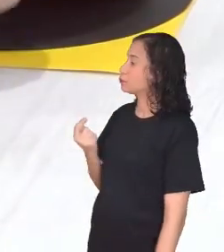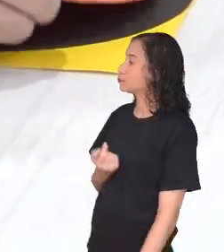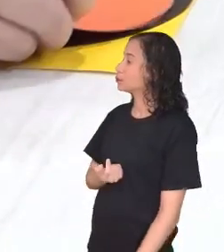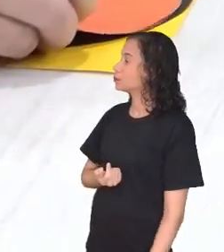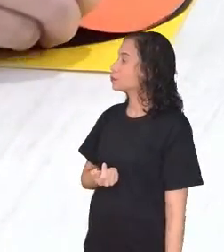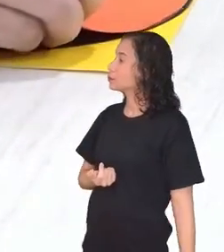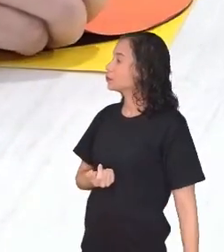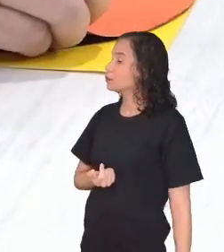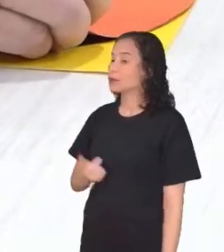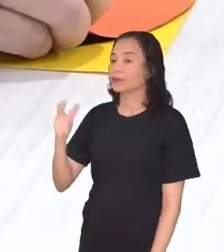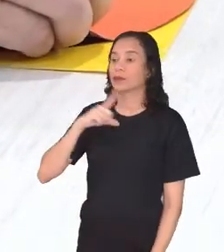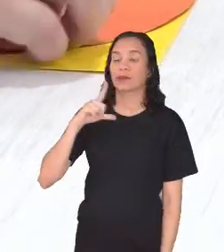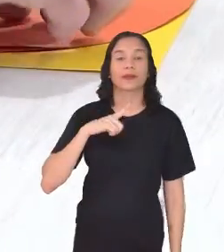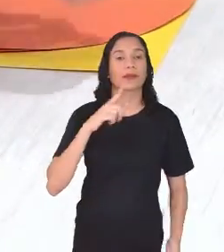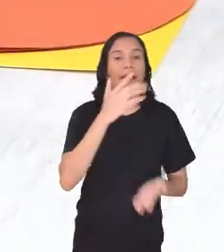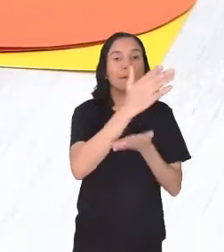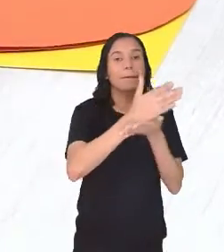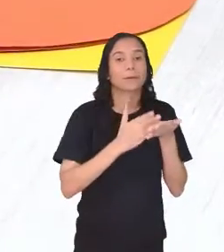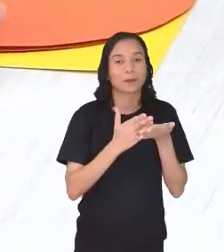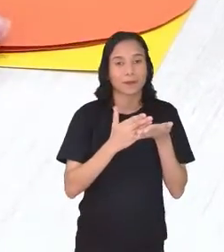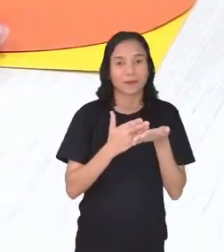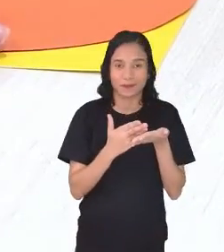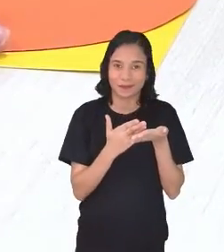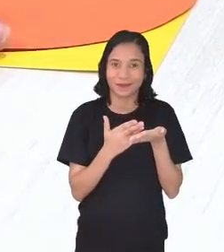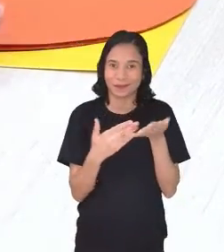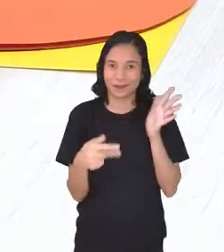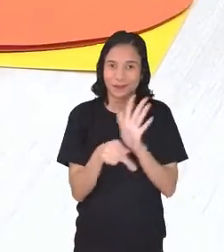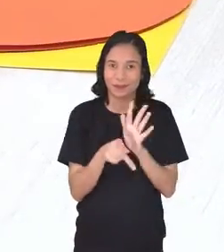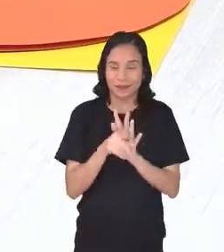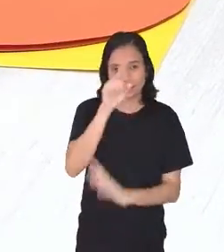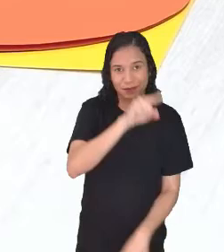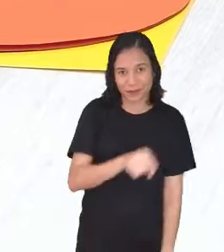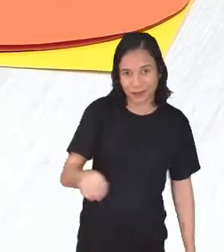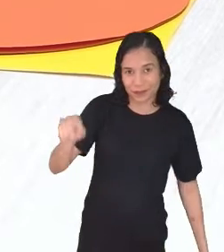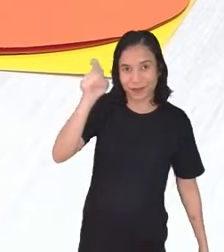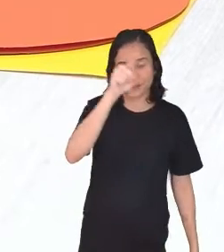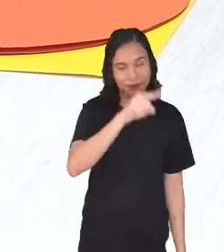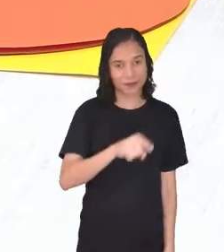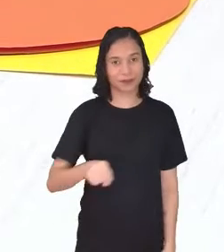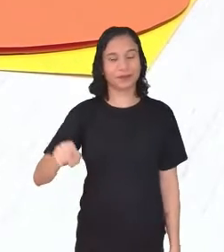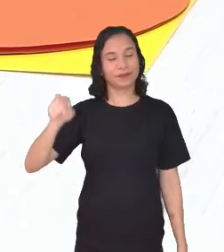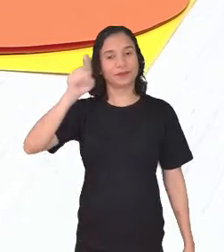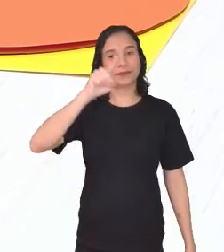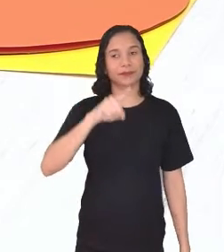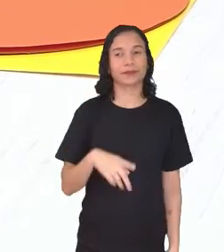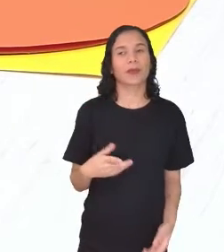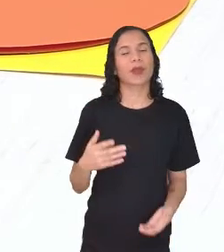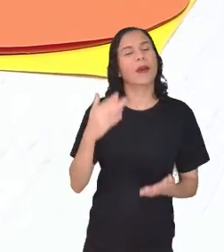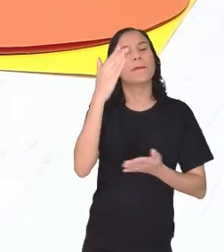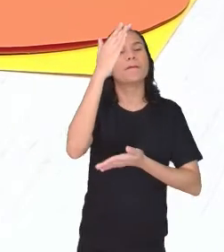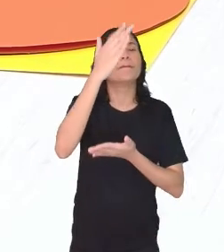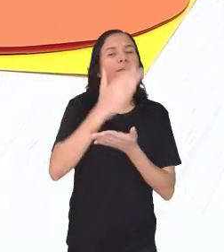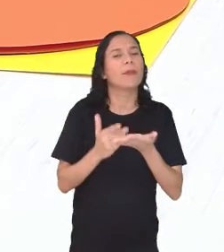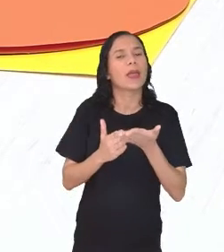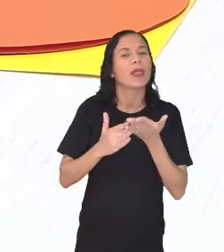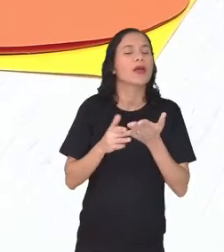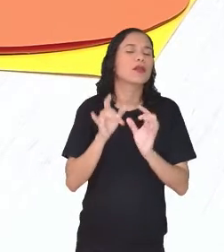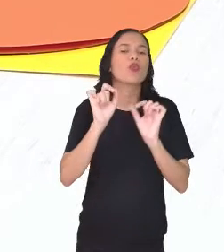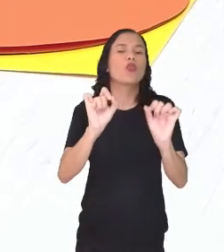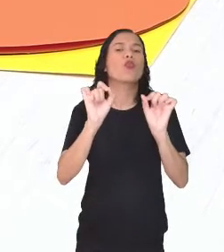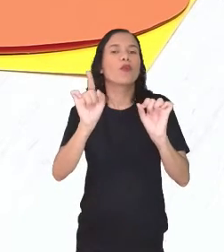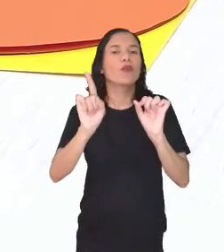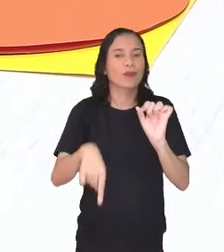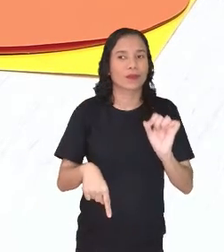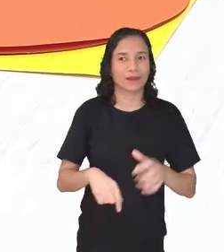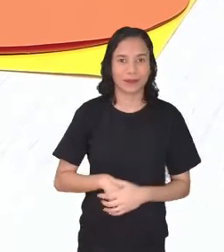eu tenho metade da circunferência. Com metade da circunferência,